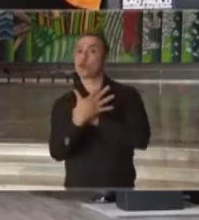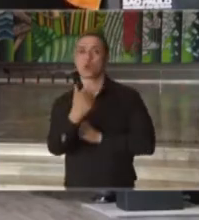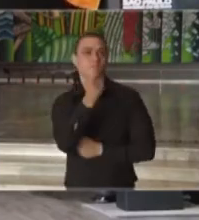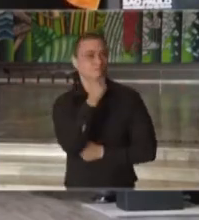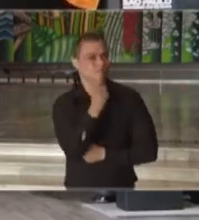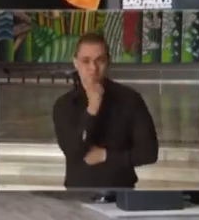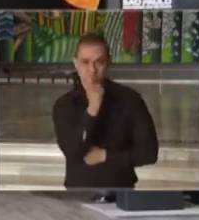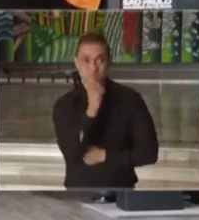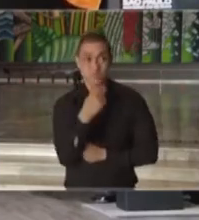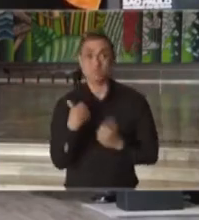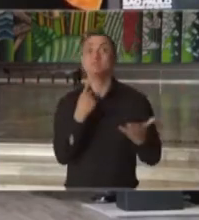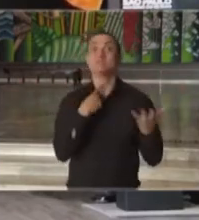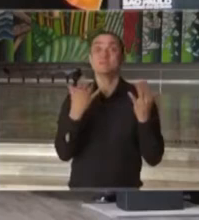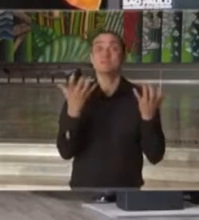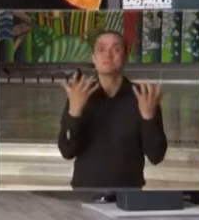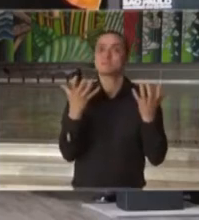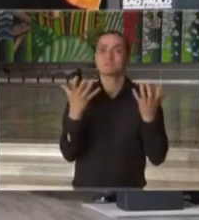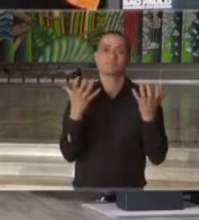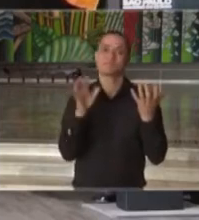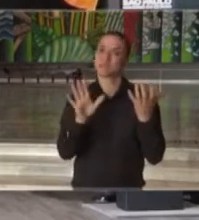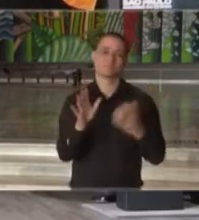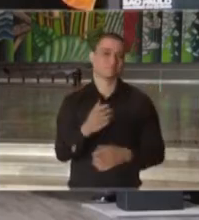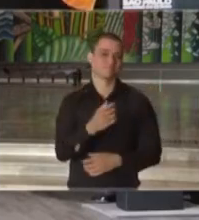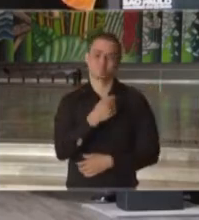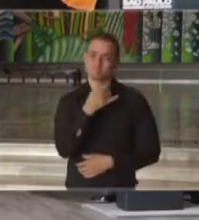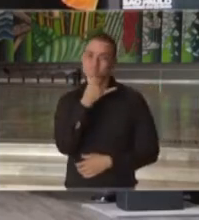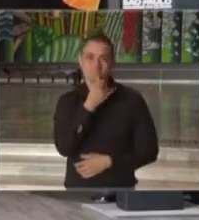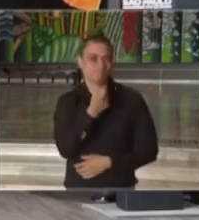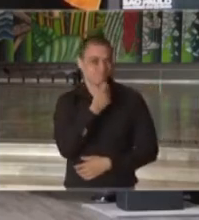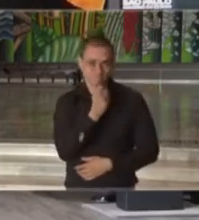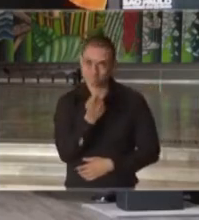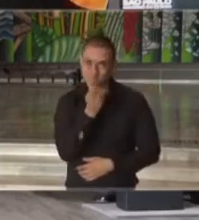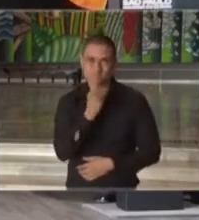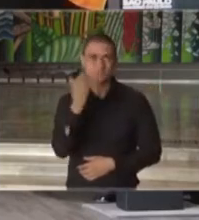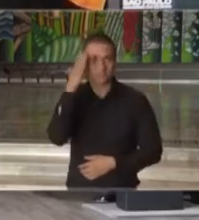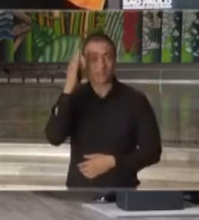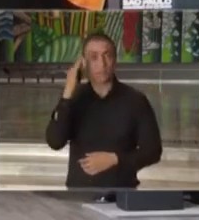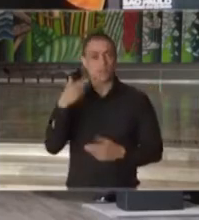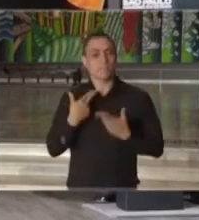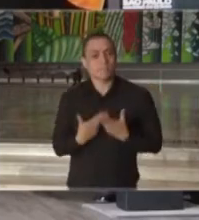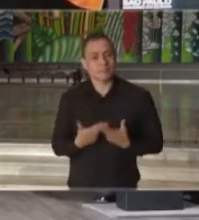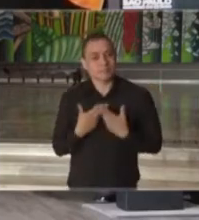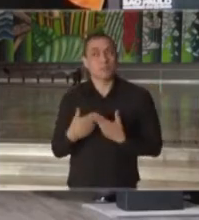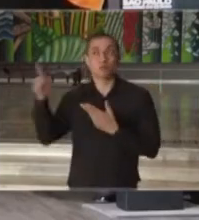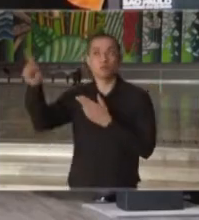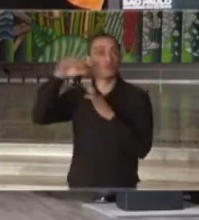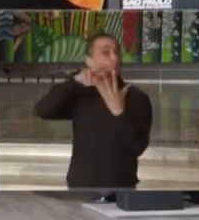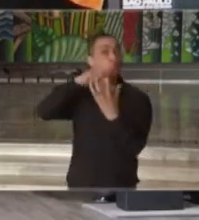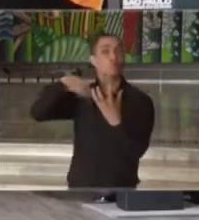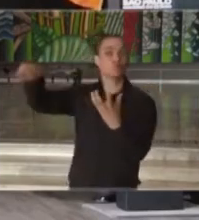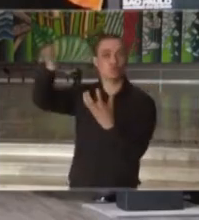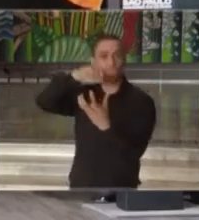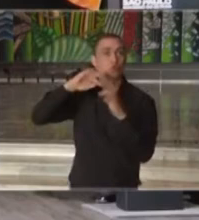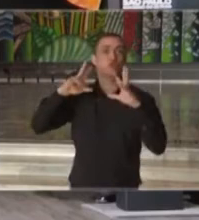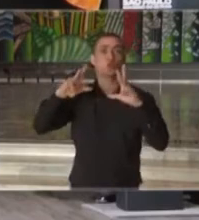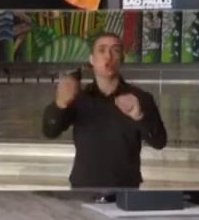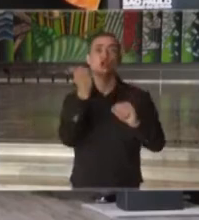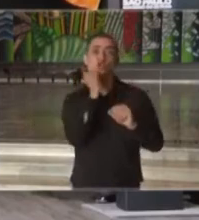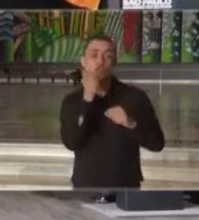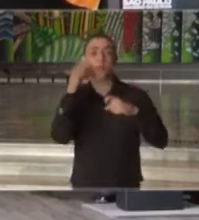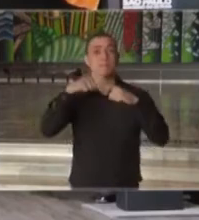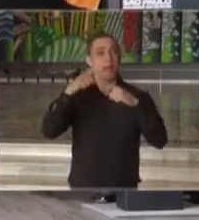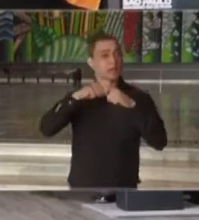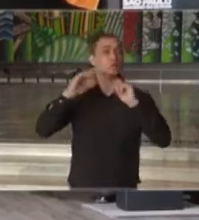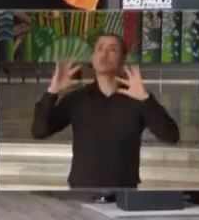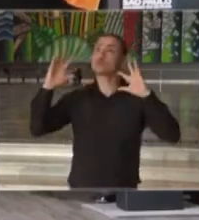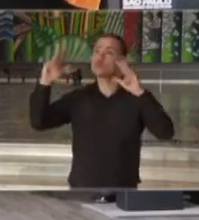gente queria muito que a gente já tivesse uma vacina. Mas o que a gente já sabe, temos a ciência, que o mundo, a comunidade científica de vários